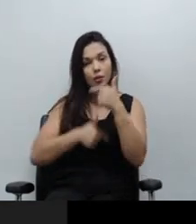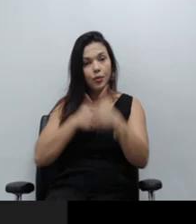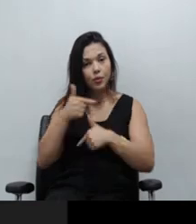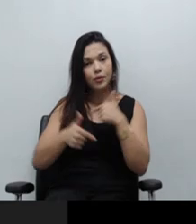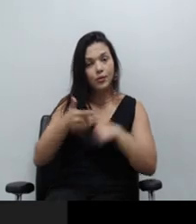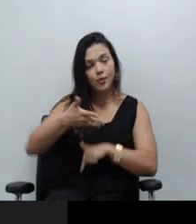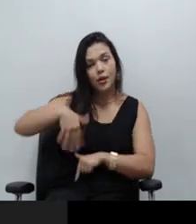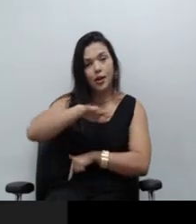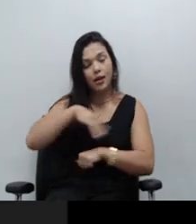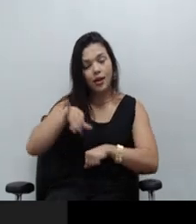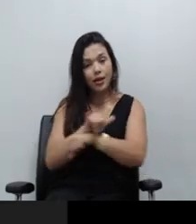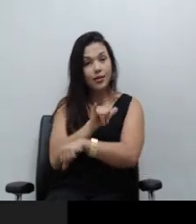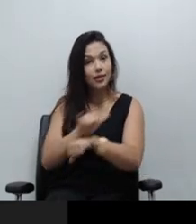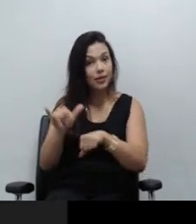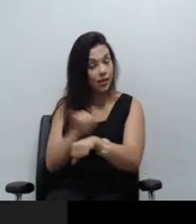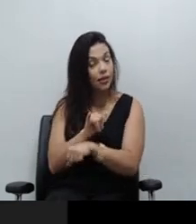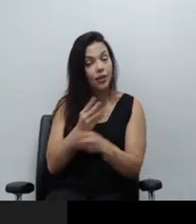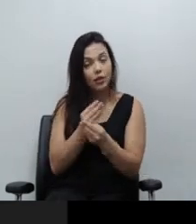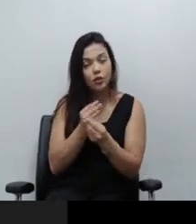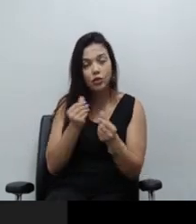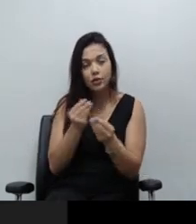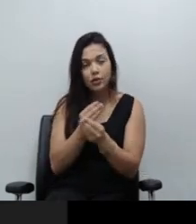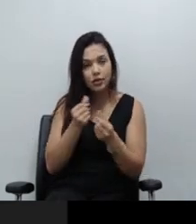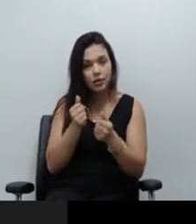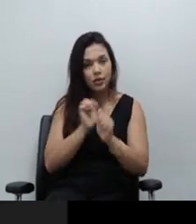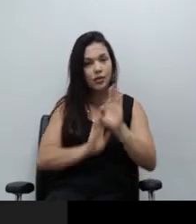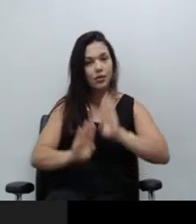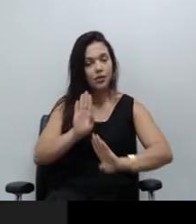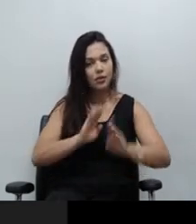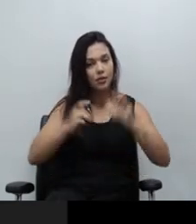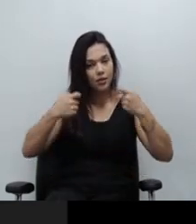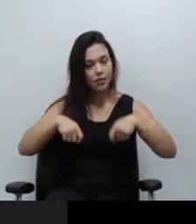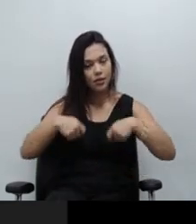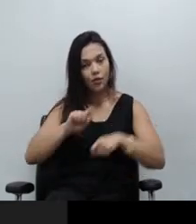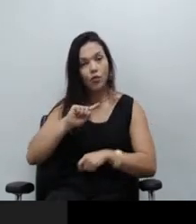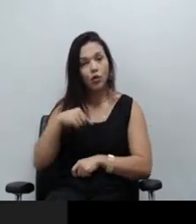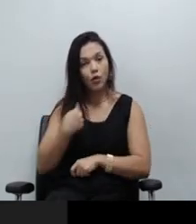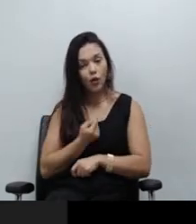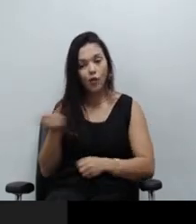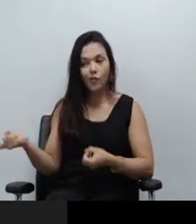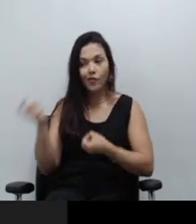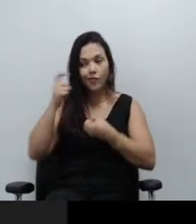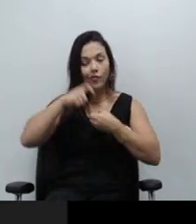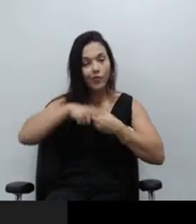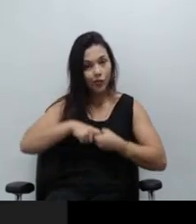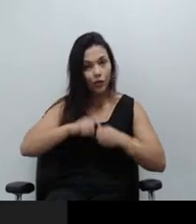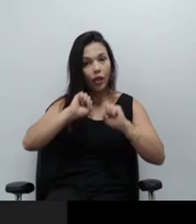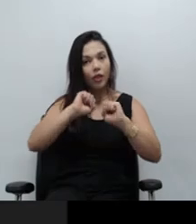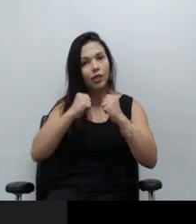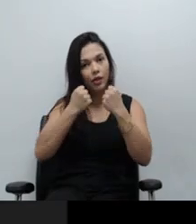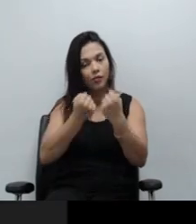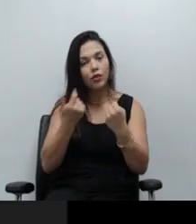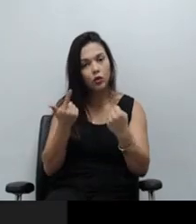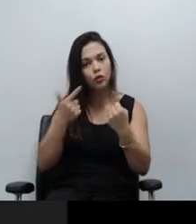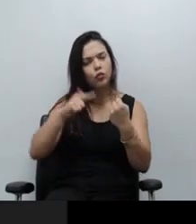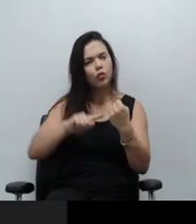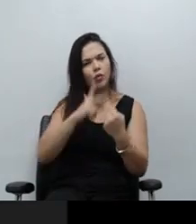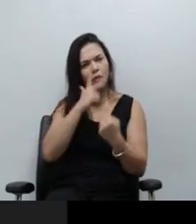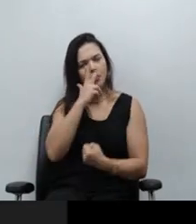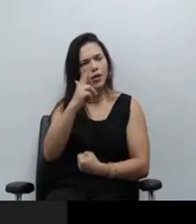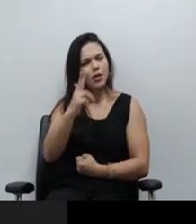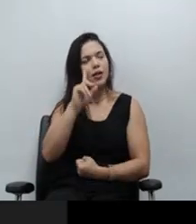estratégica e sensível. Agora, voltamos para defender o que antes parecia ser simplesmente o óbvio.